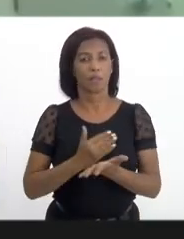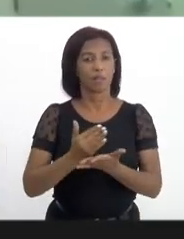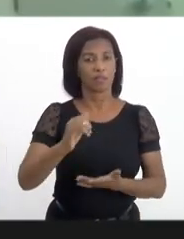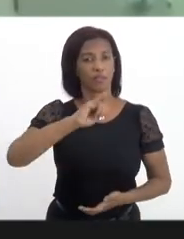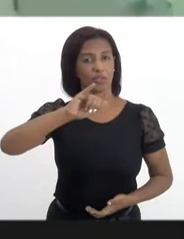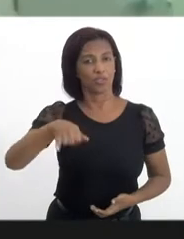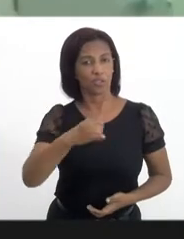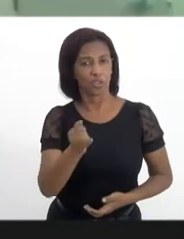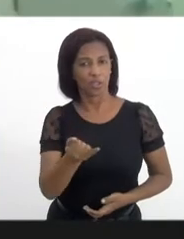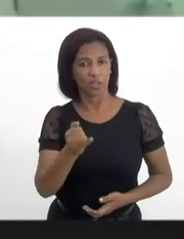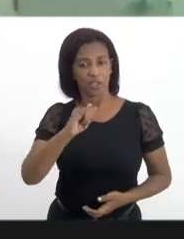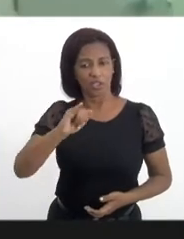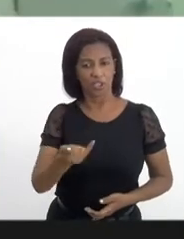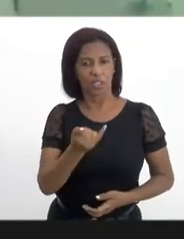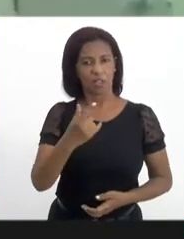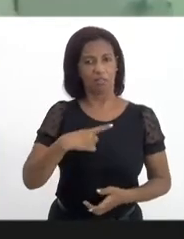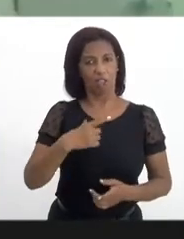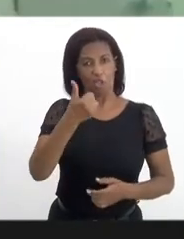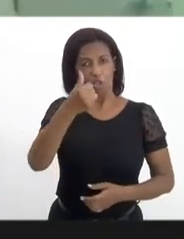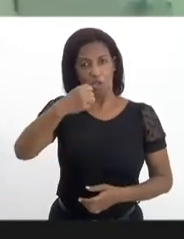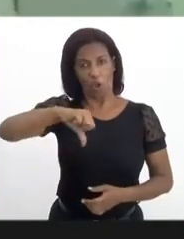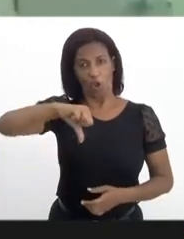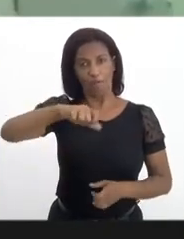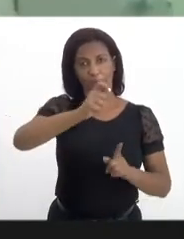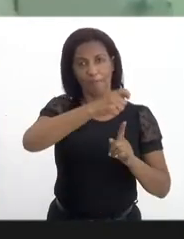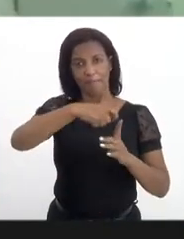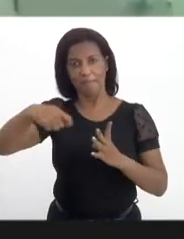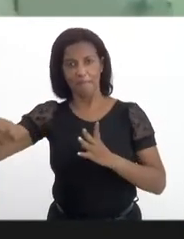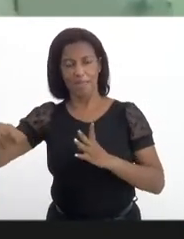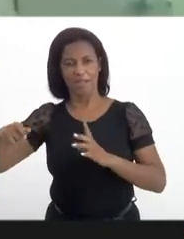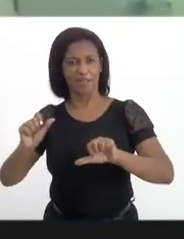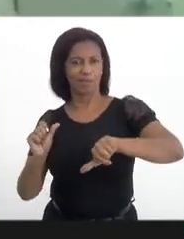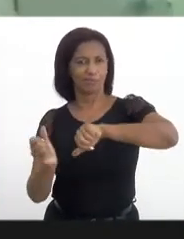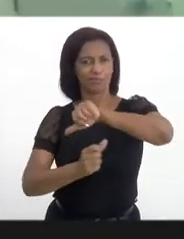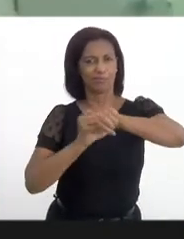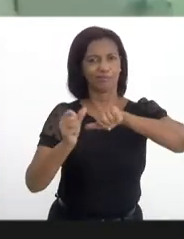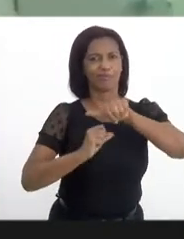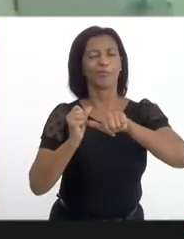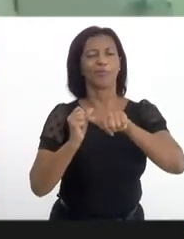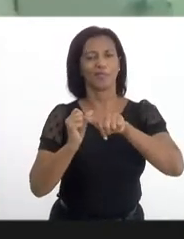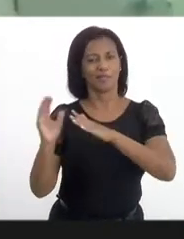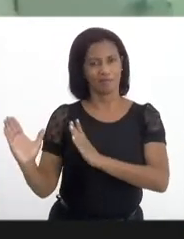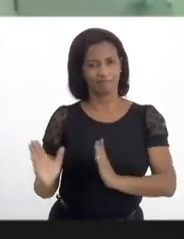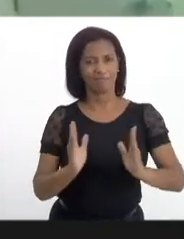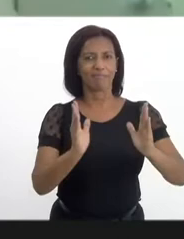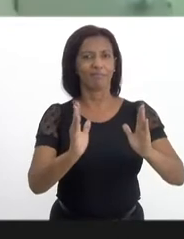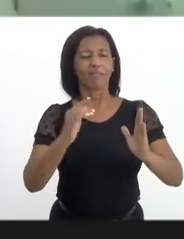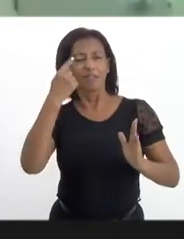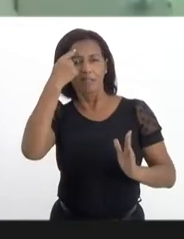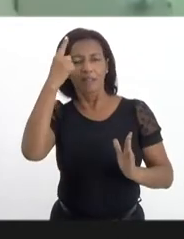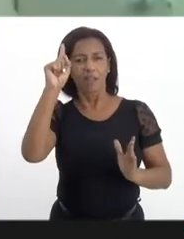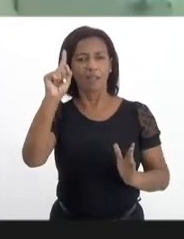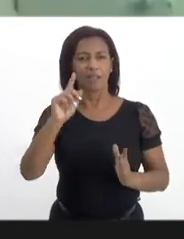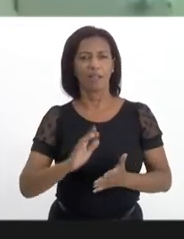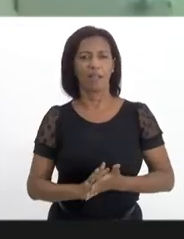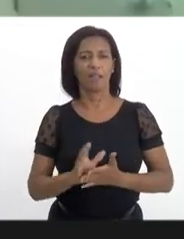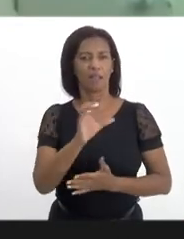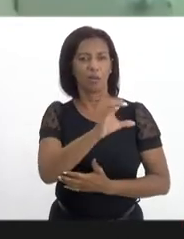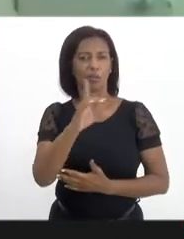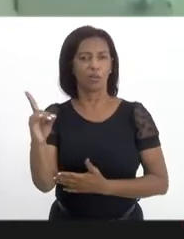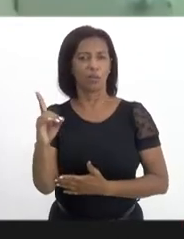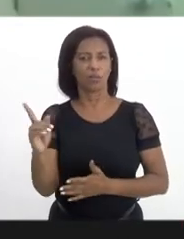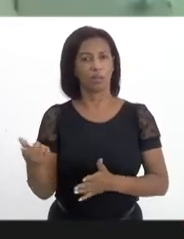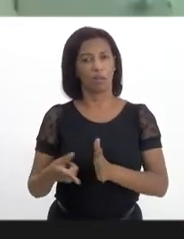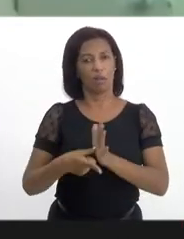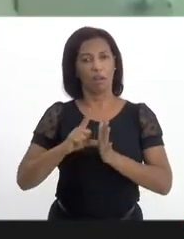janeiro, nós temos aí nove meses de muito trabalho de reestruturação dessa pasta. A ideia da Coordenadoria